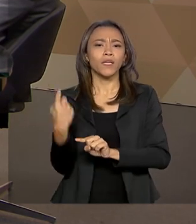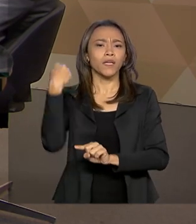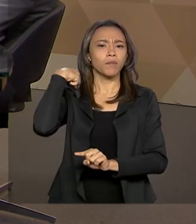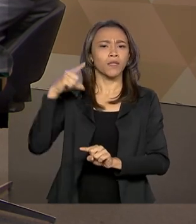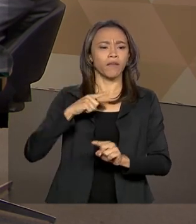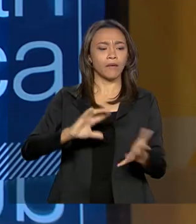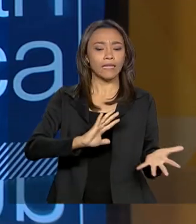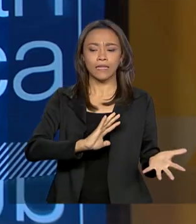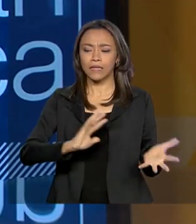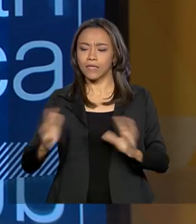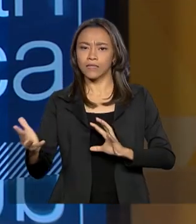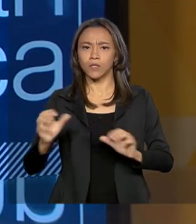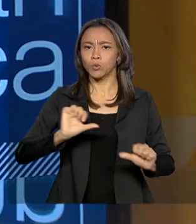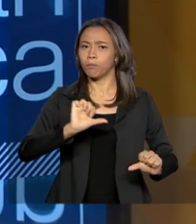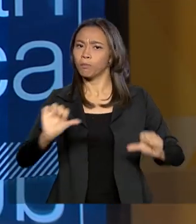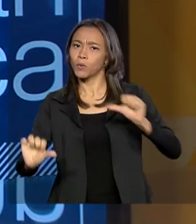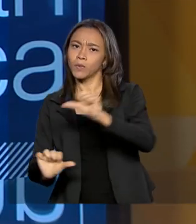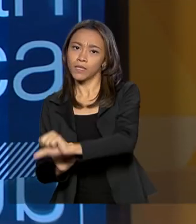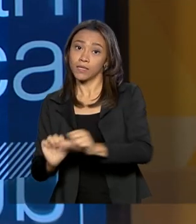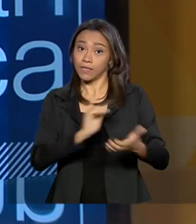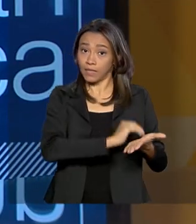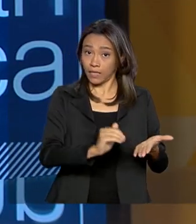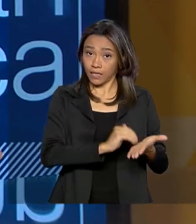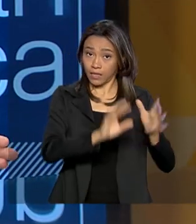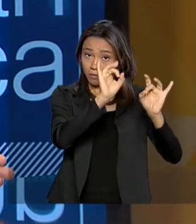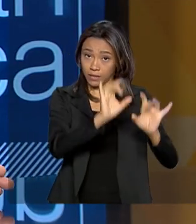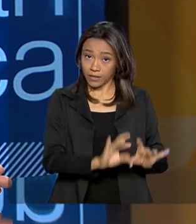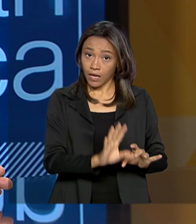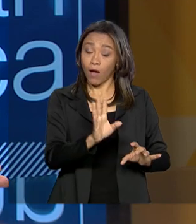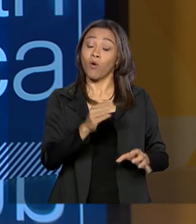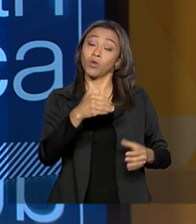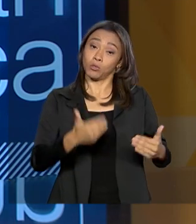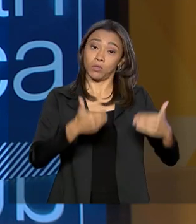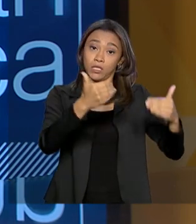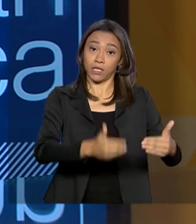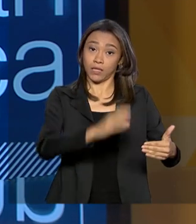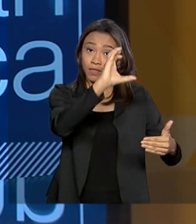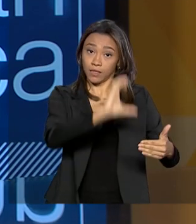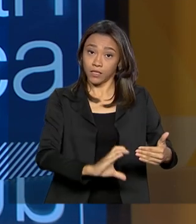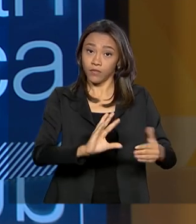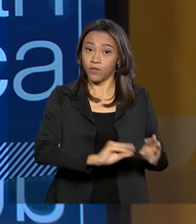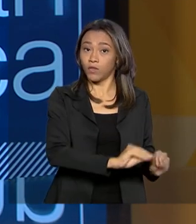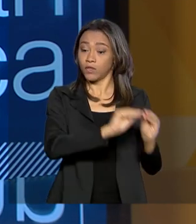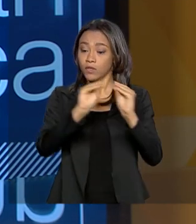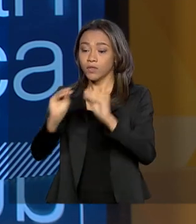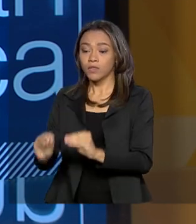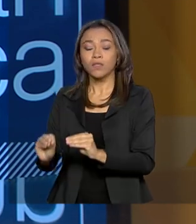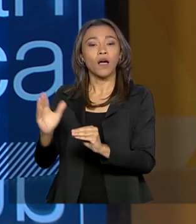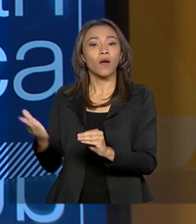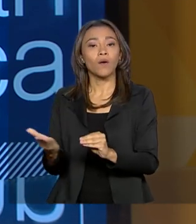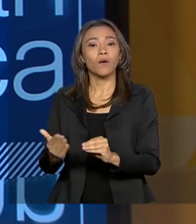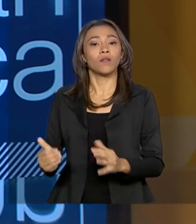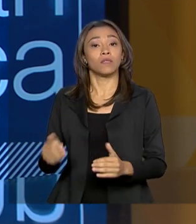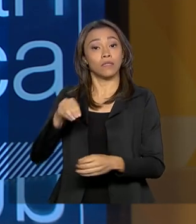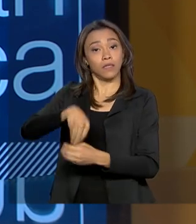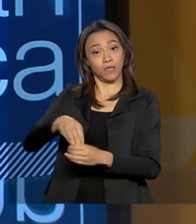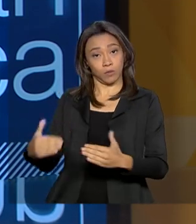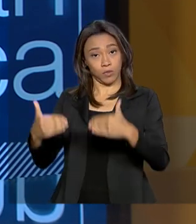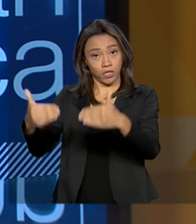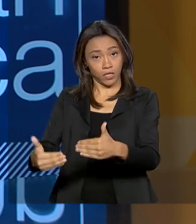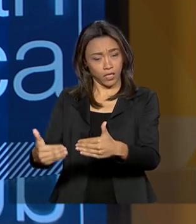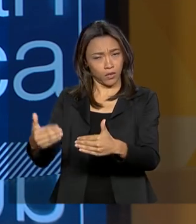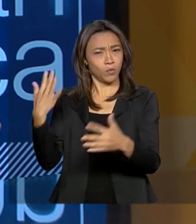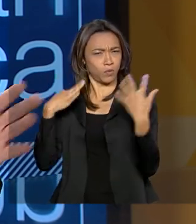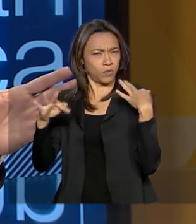transição aí da Secretaria Especial da Cultura do Ministério da Cidadania para o Ministério do Turismo. Como é que está sendo esse